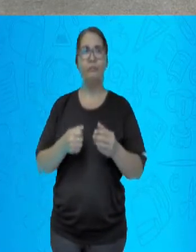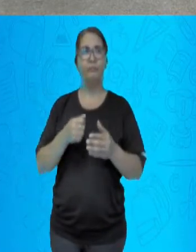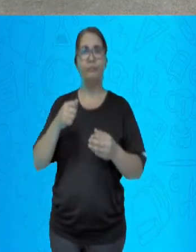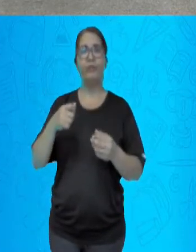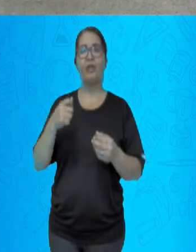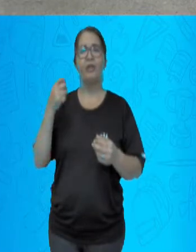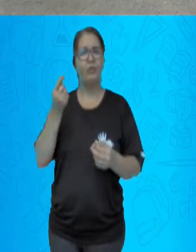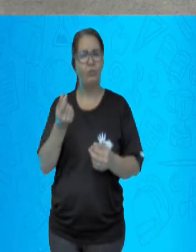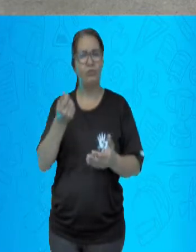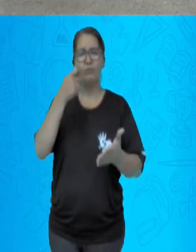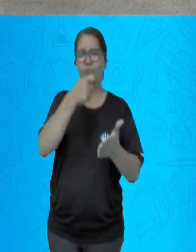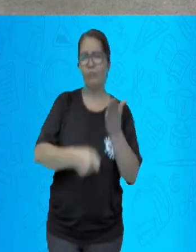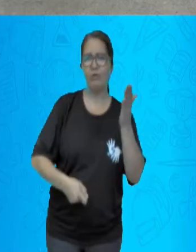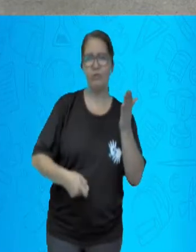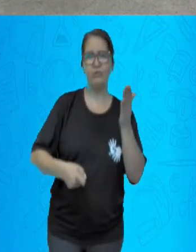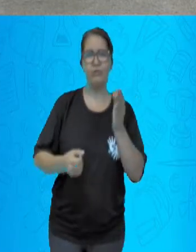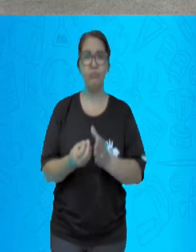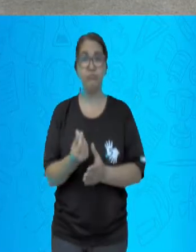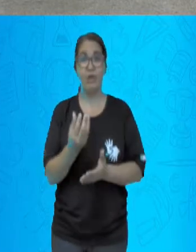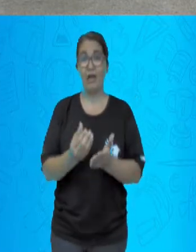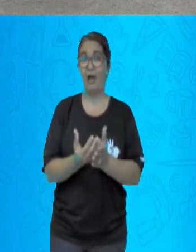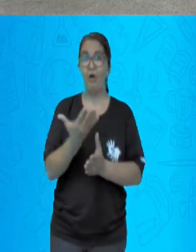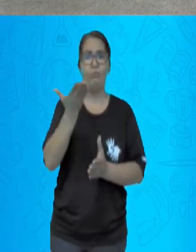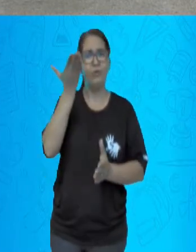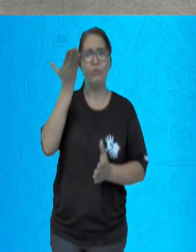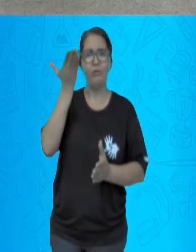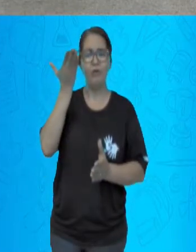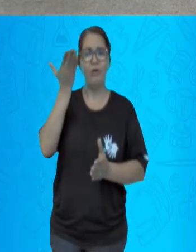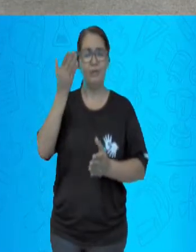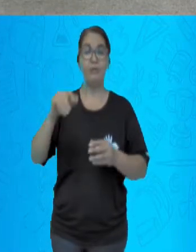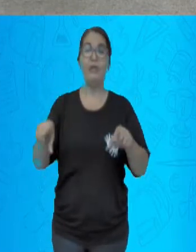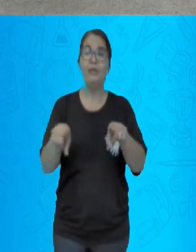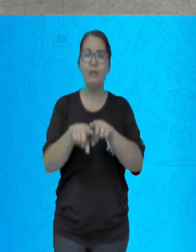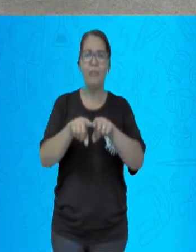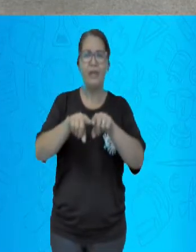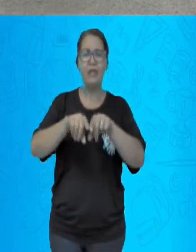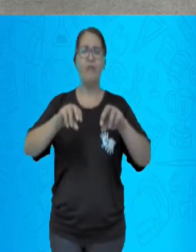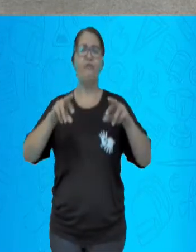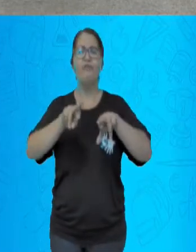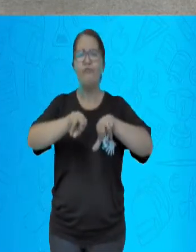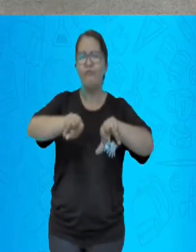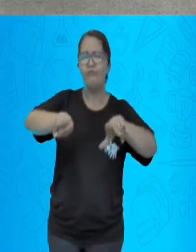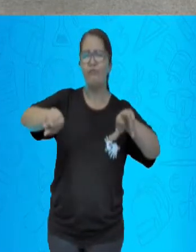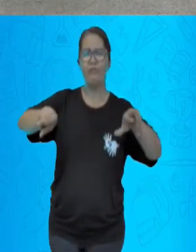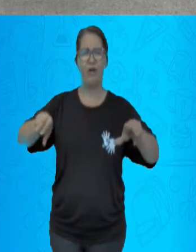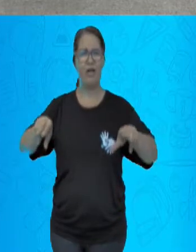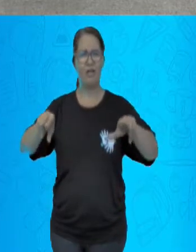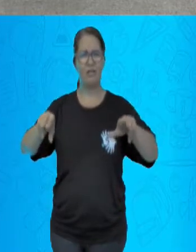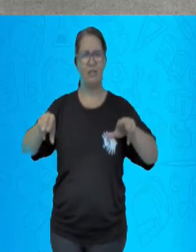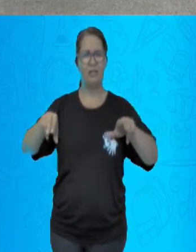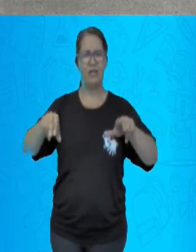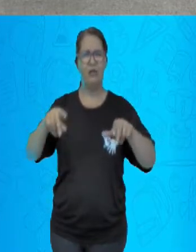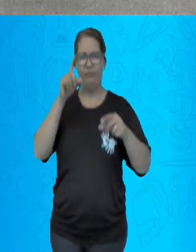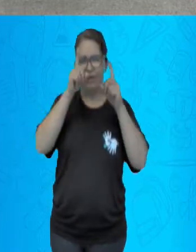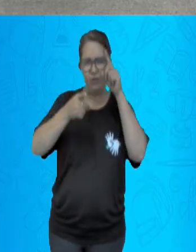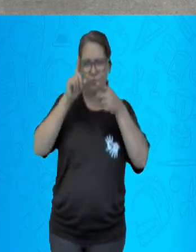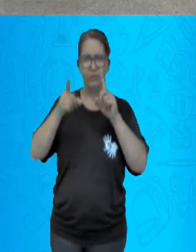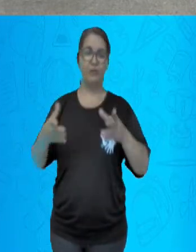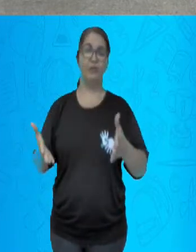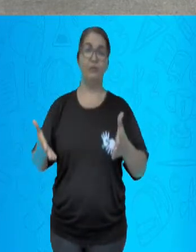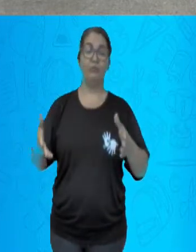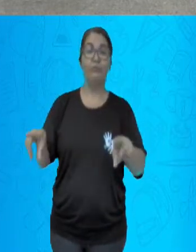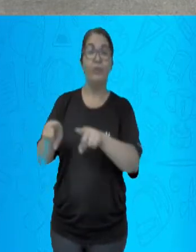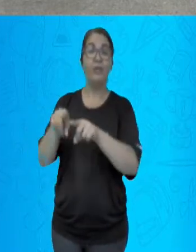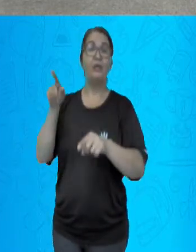o controle dos salários dos funcionários, dentre outras medidas. Outra característica importante do governo de Campos Salles